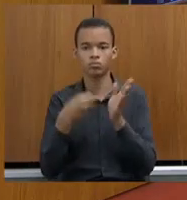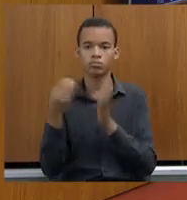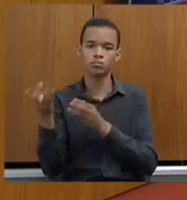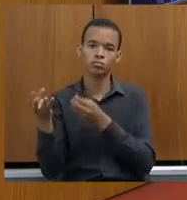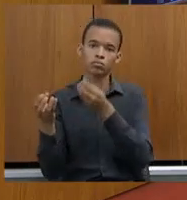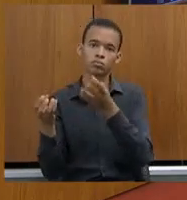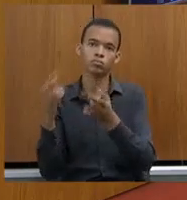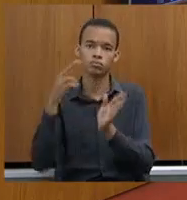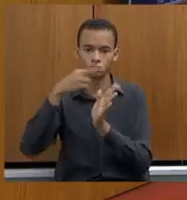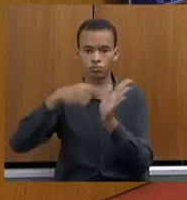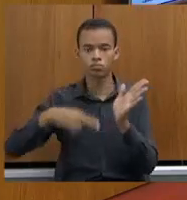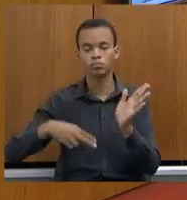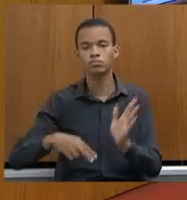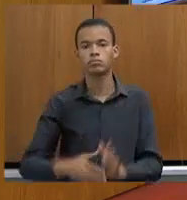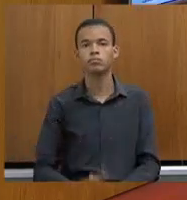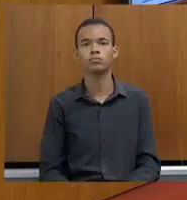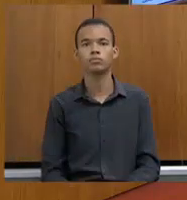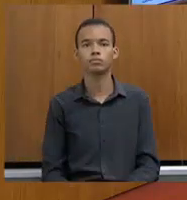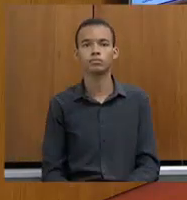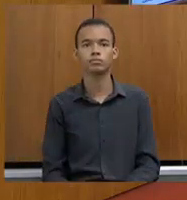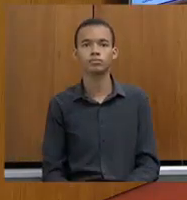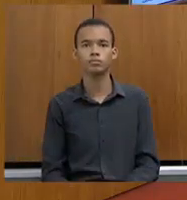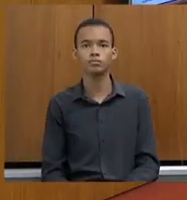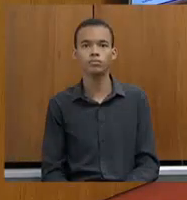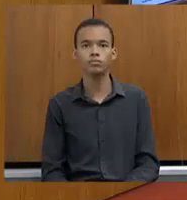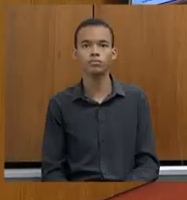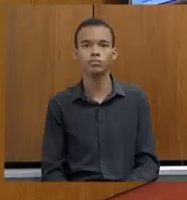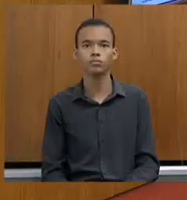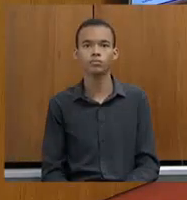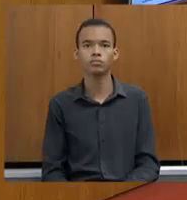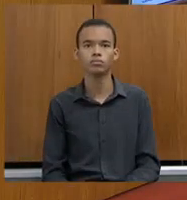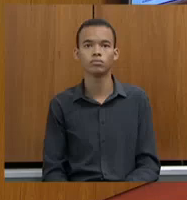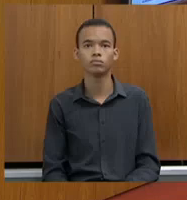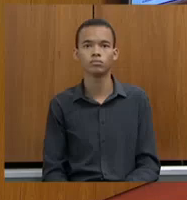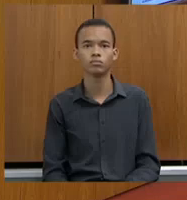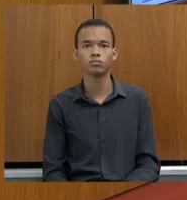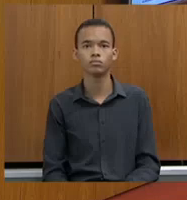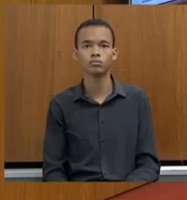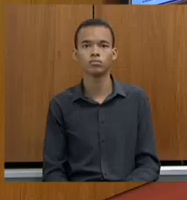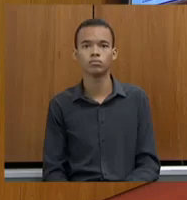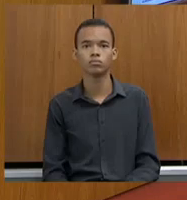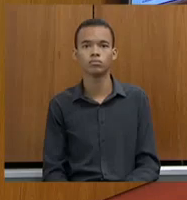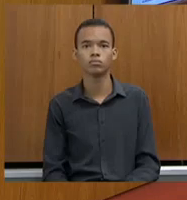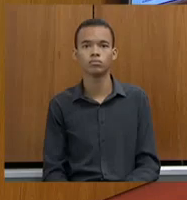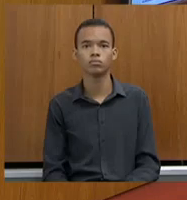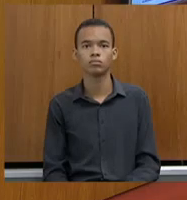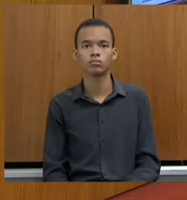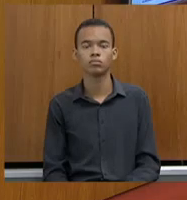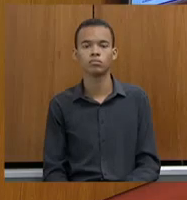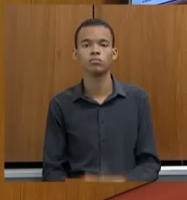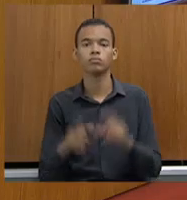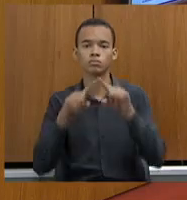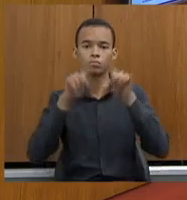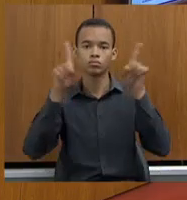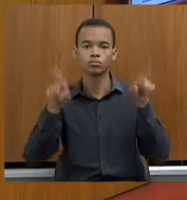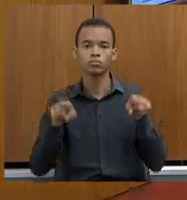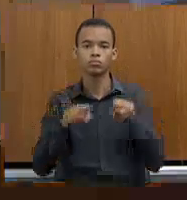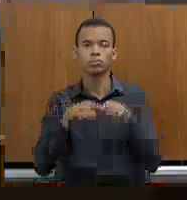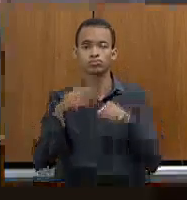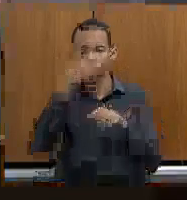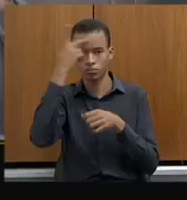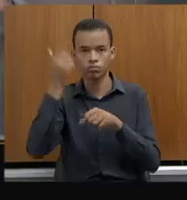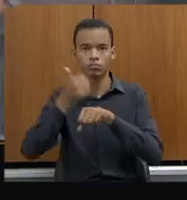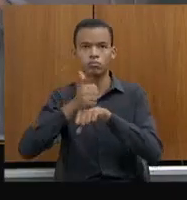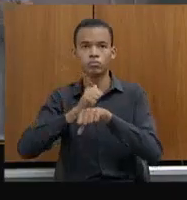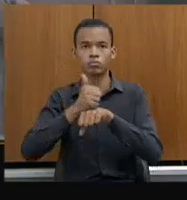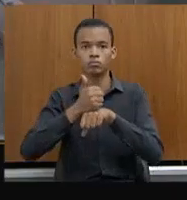Pode seguir, por gentileza, quadro de distribuição de pessoal. O último quadro de distribuição de pessoal